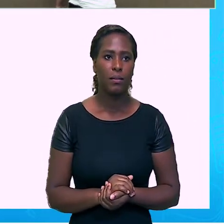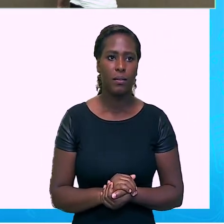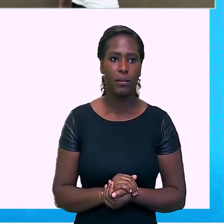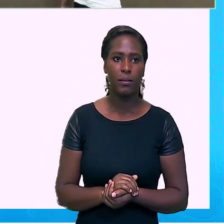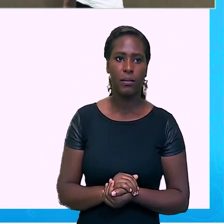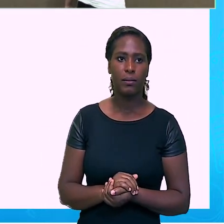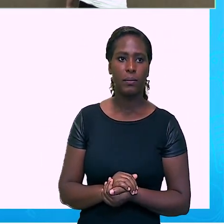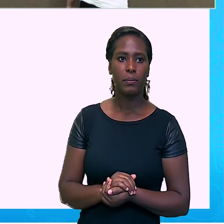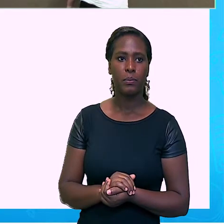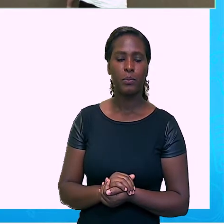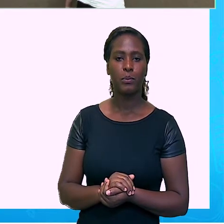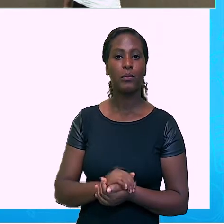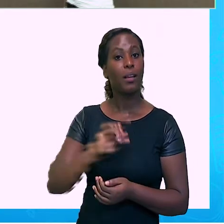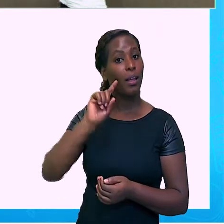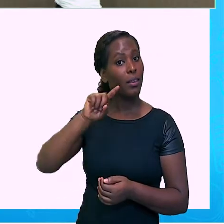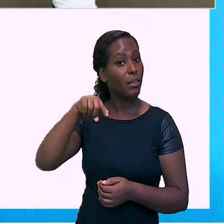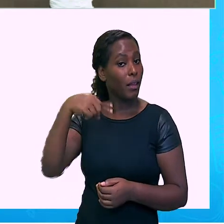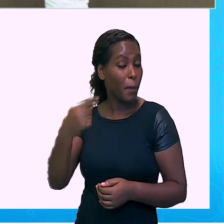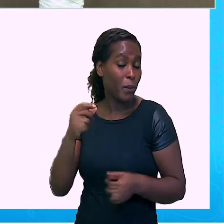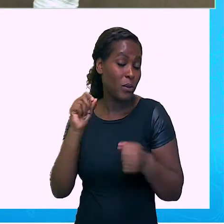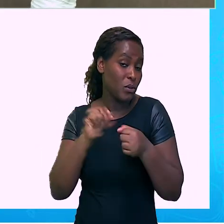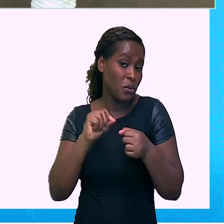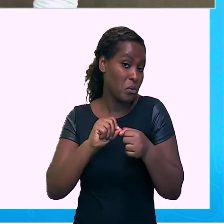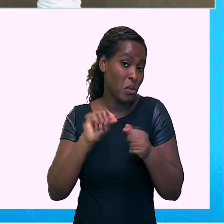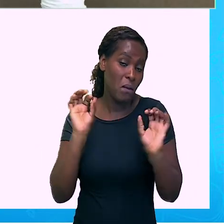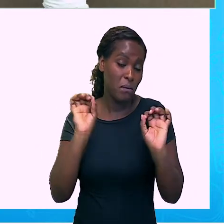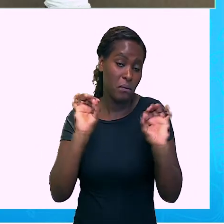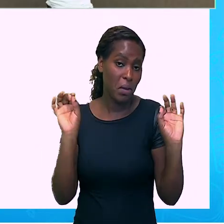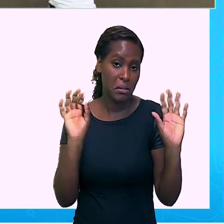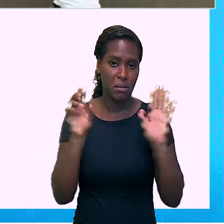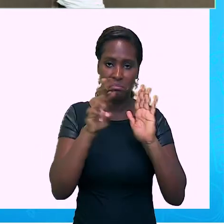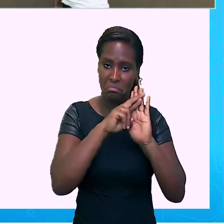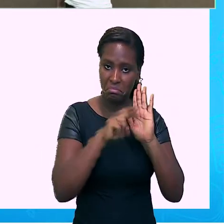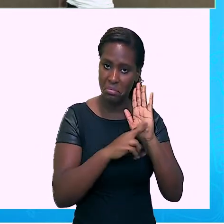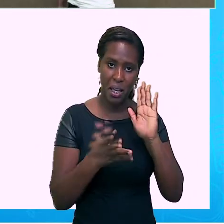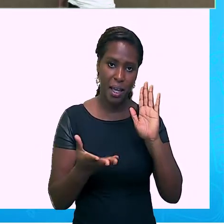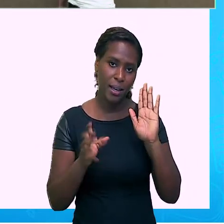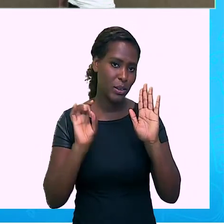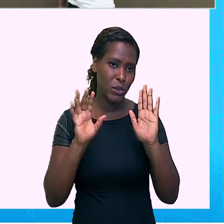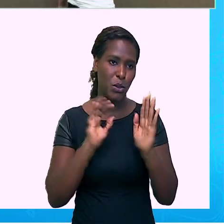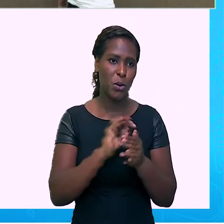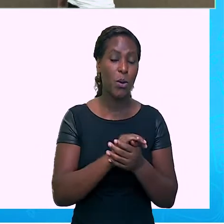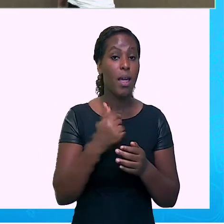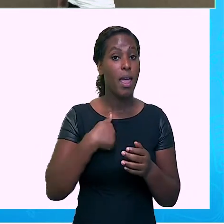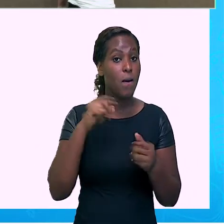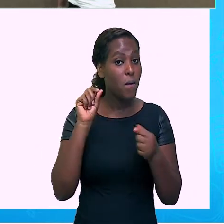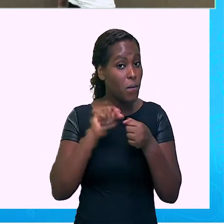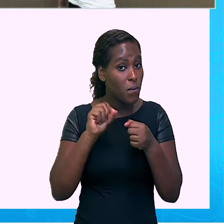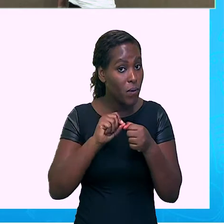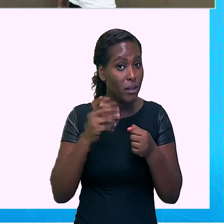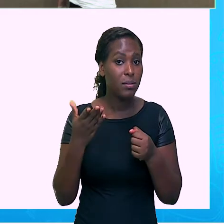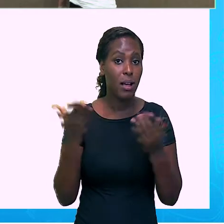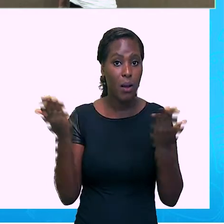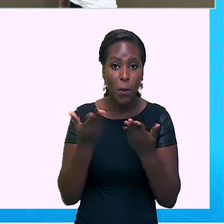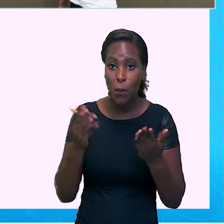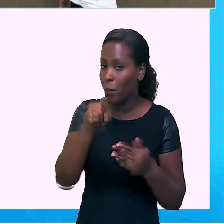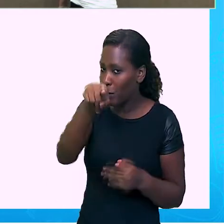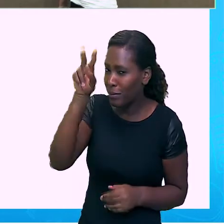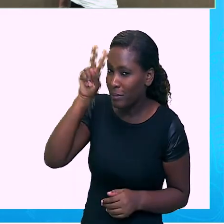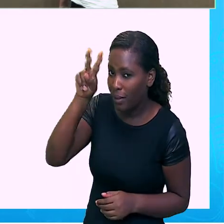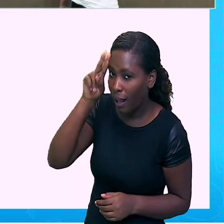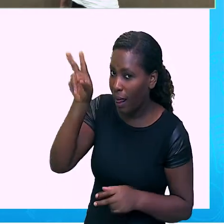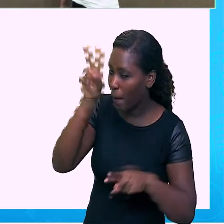Depois nós vamos só aplicar a regrinha, mas eu vou fazer este para você lembrar. 2 vezes 2,